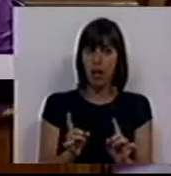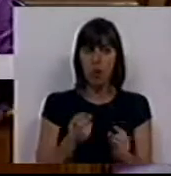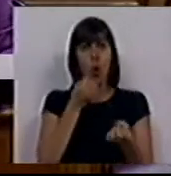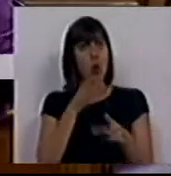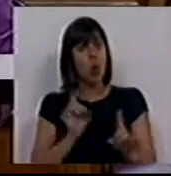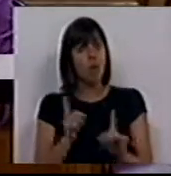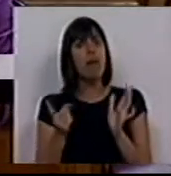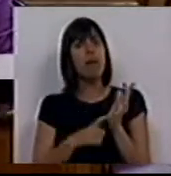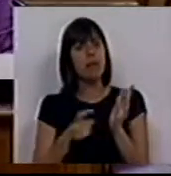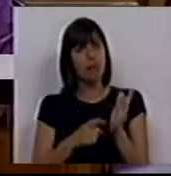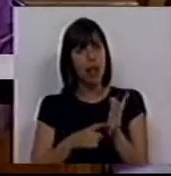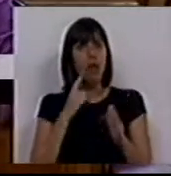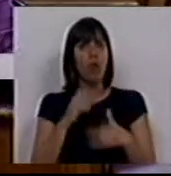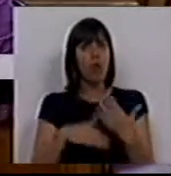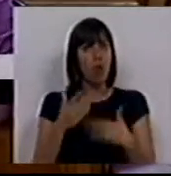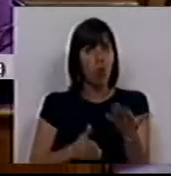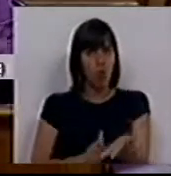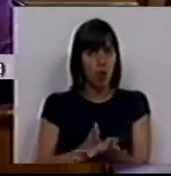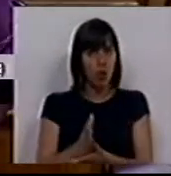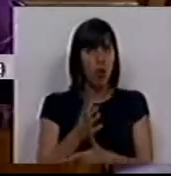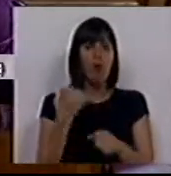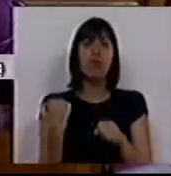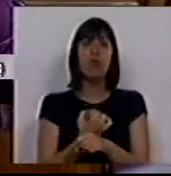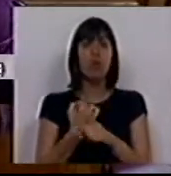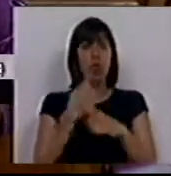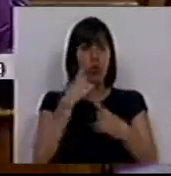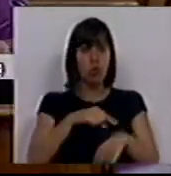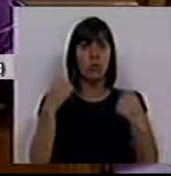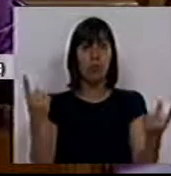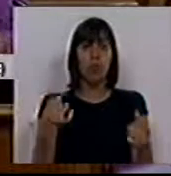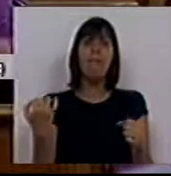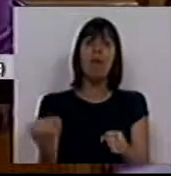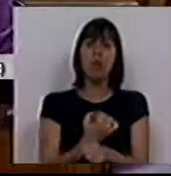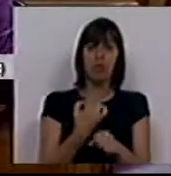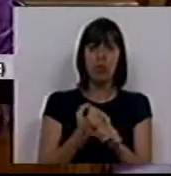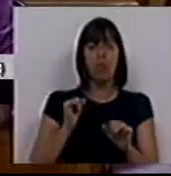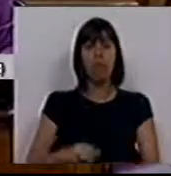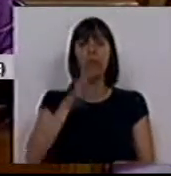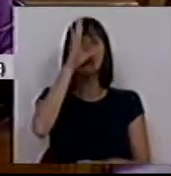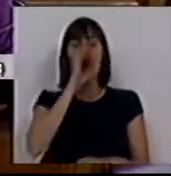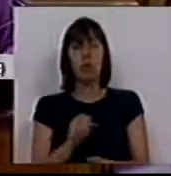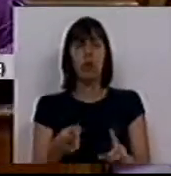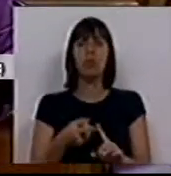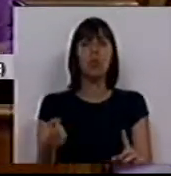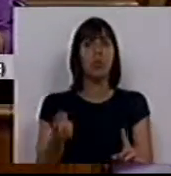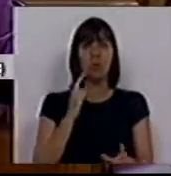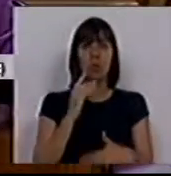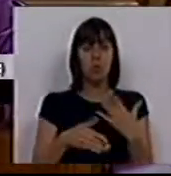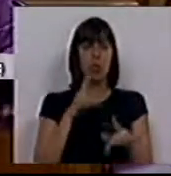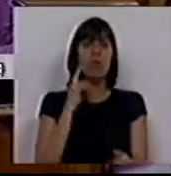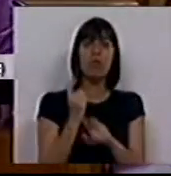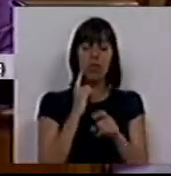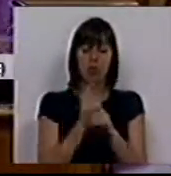perdeu a necessidade de continuar a ter funcionários públicos. As funções do Estado não continuam a